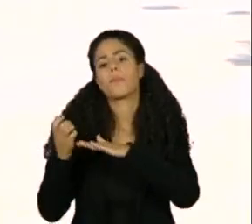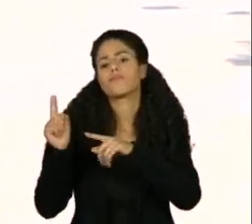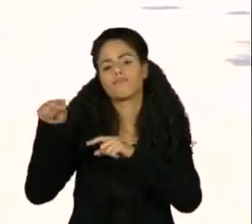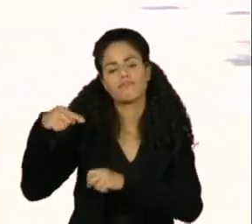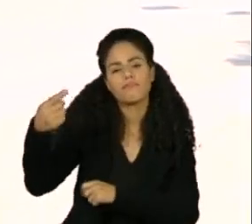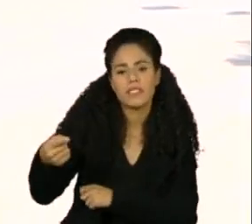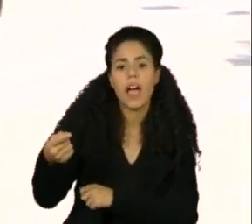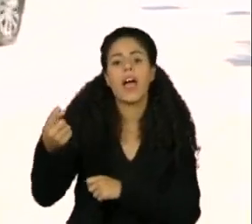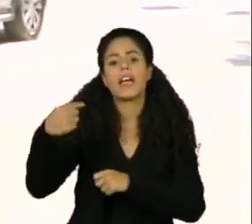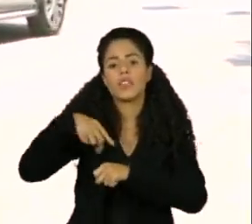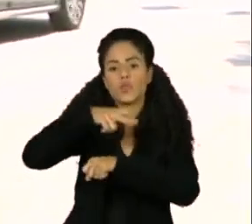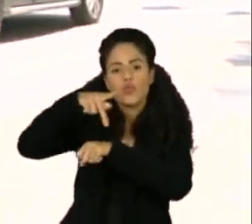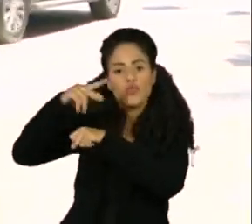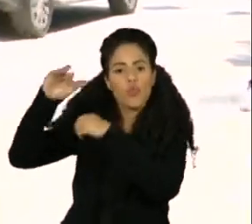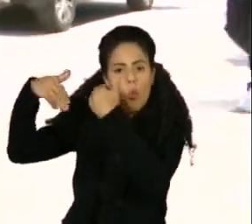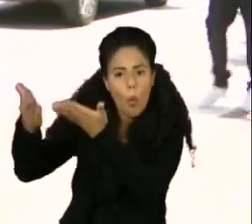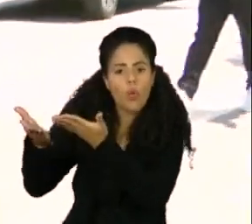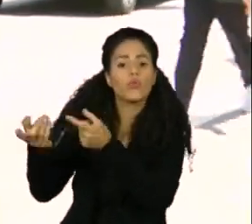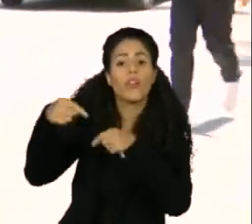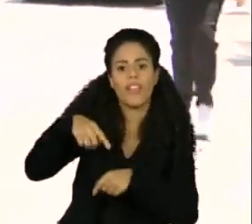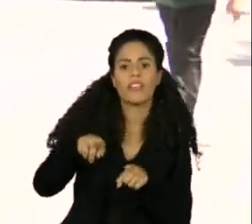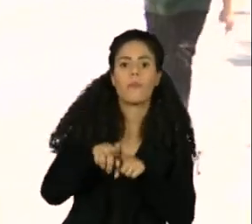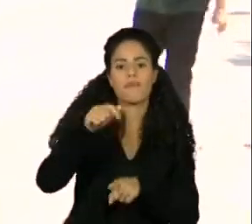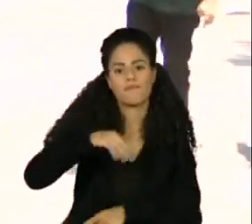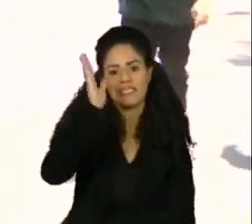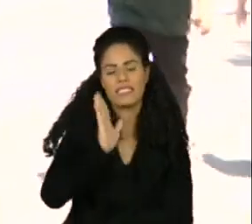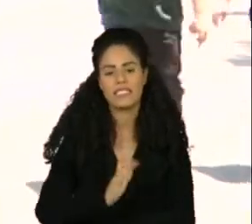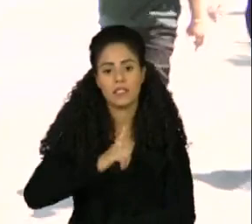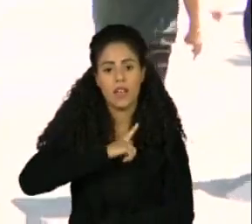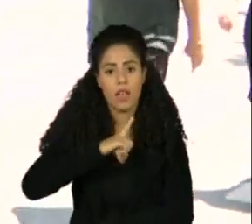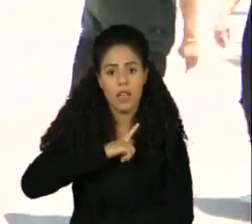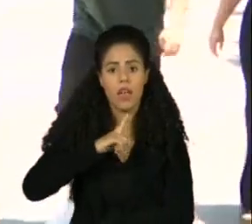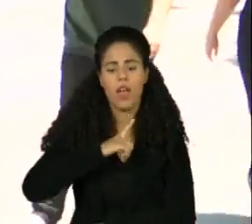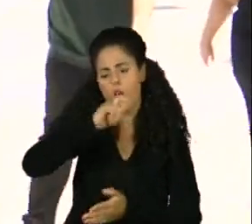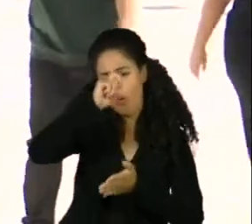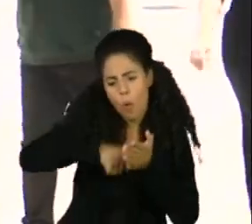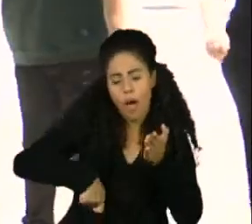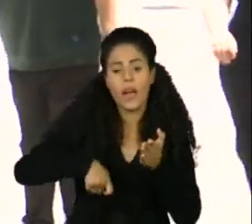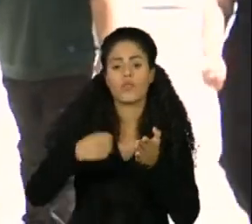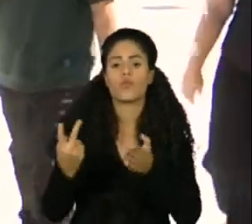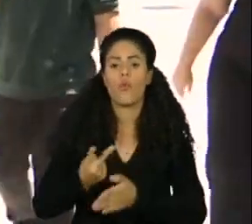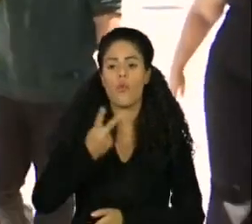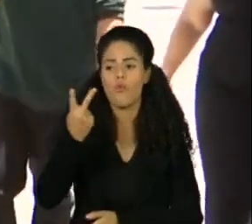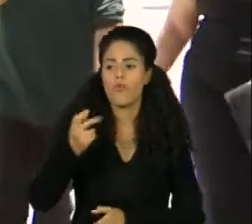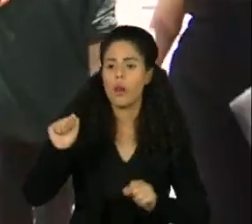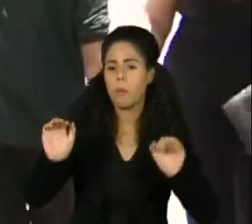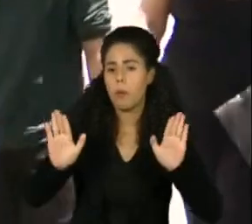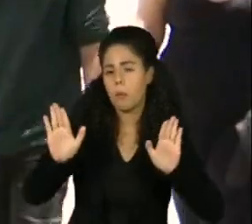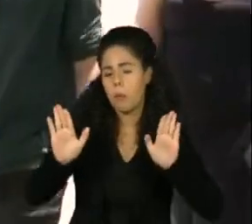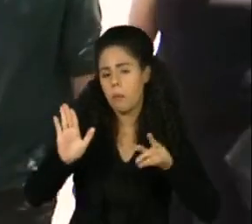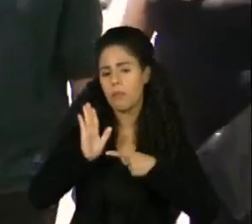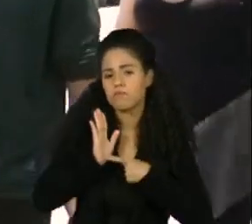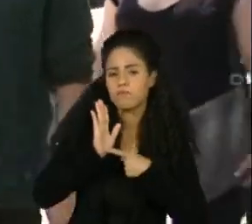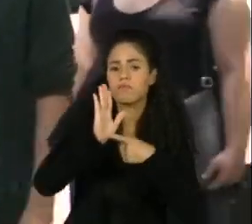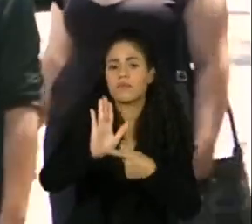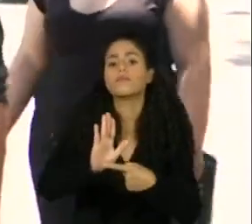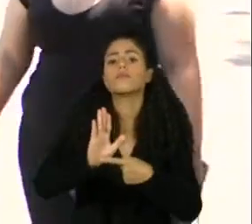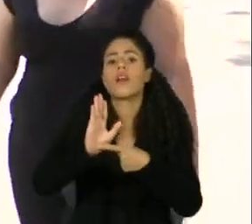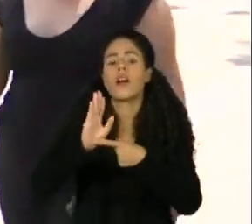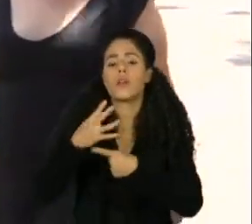brasileiros, escolhida por dispensa de licitação. Esse contrato teve valor de R$ 242 milhões